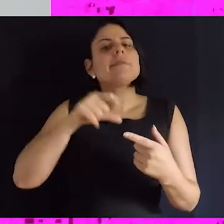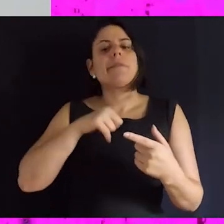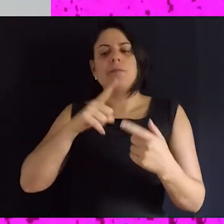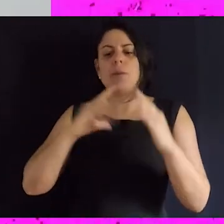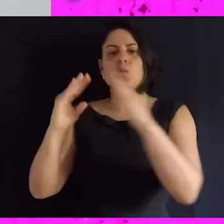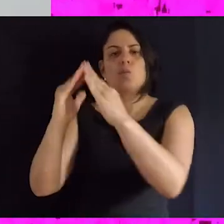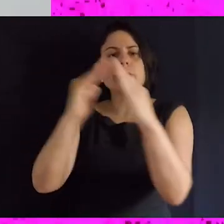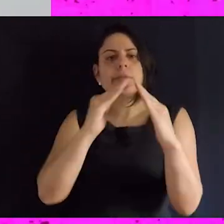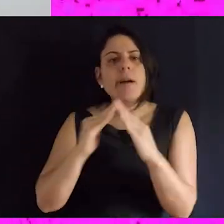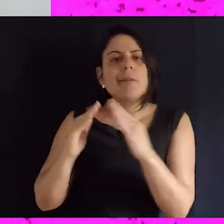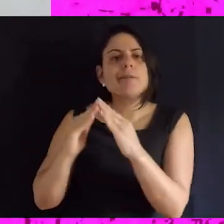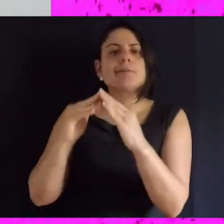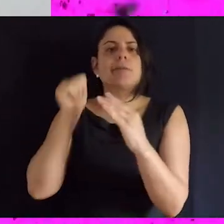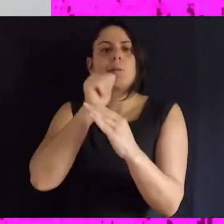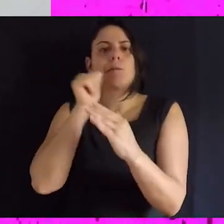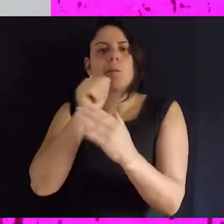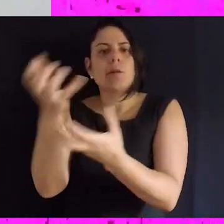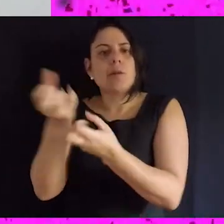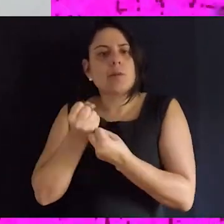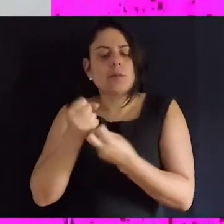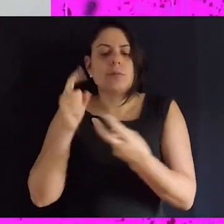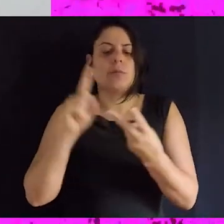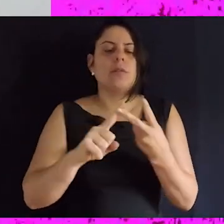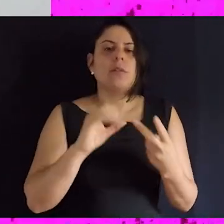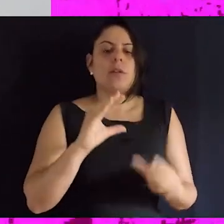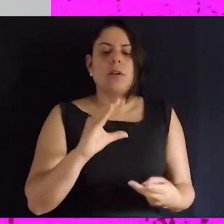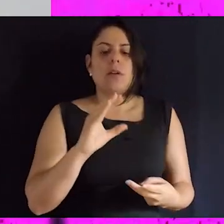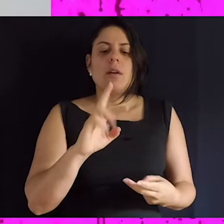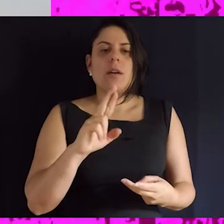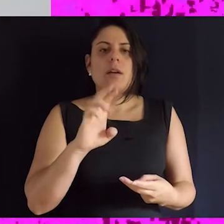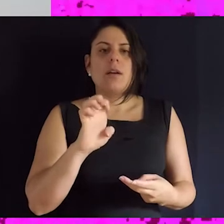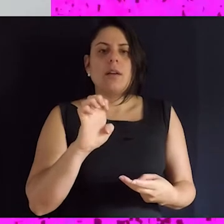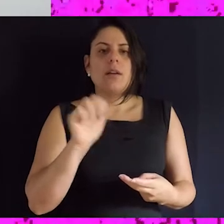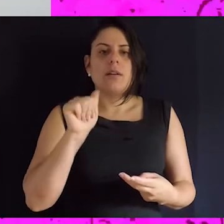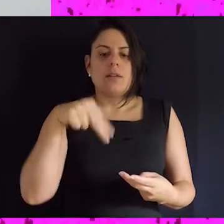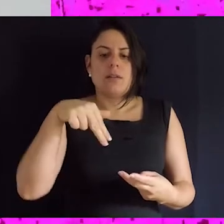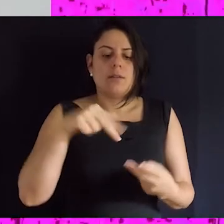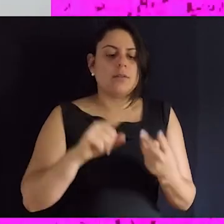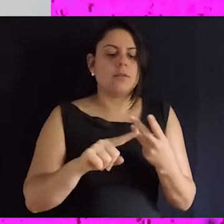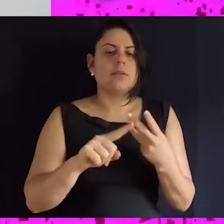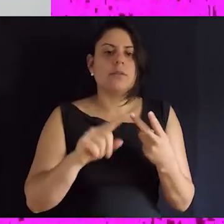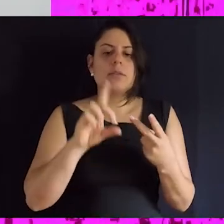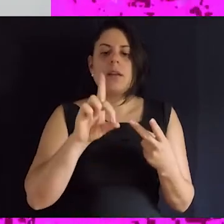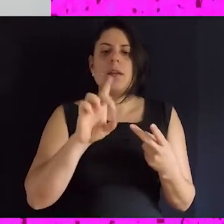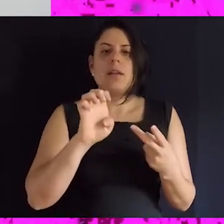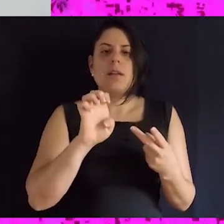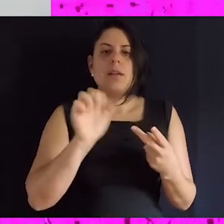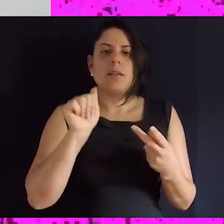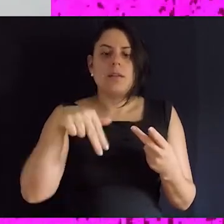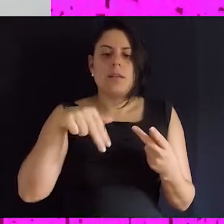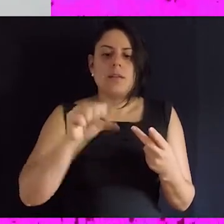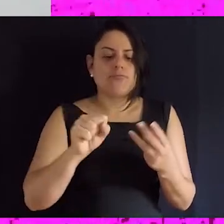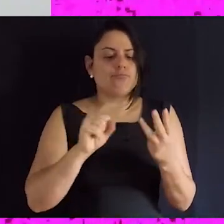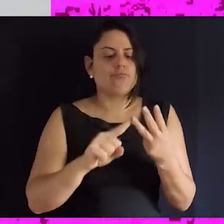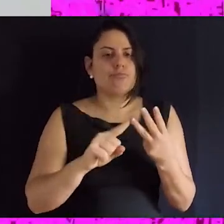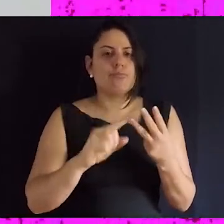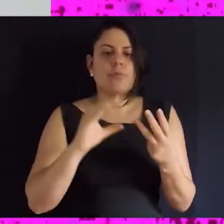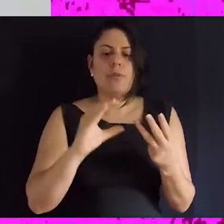a gente atua junto de casas-abrigo, deãs, creãs,